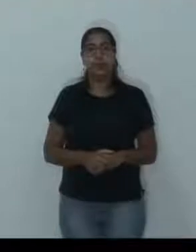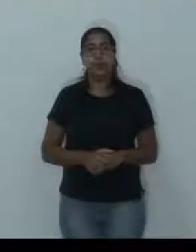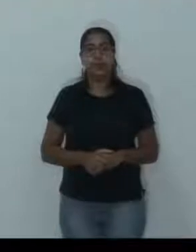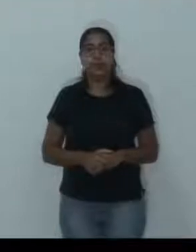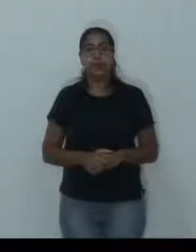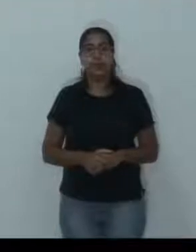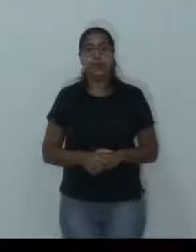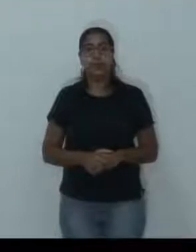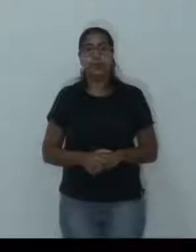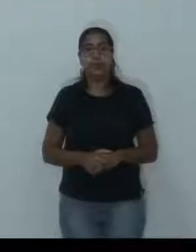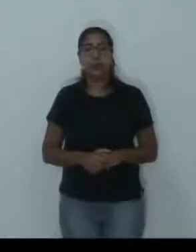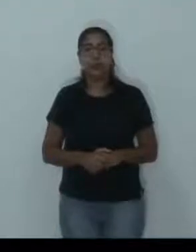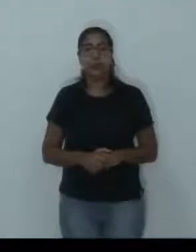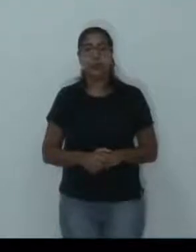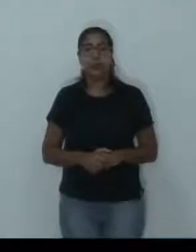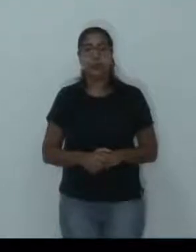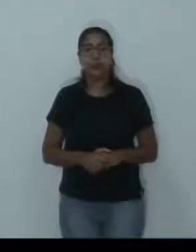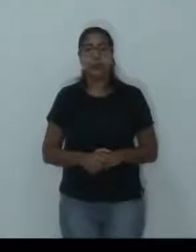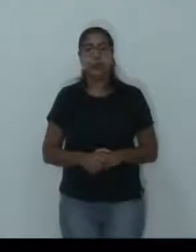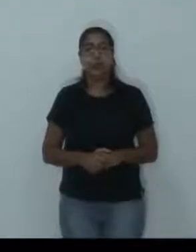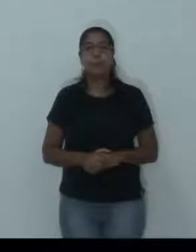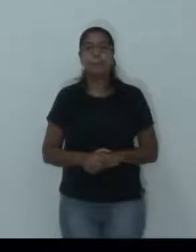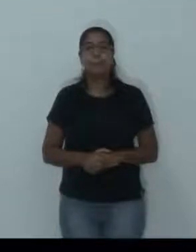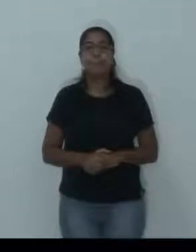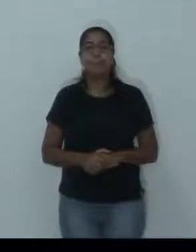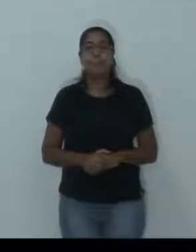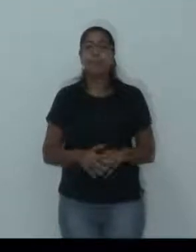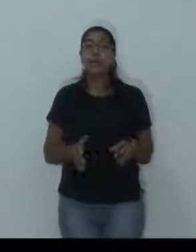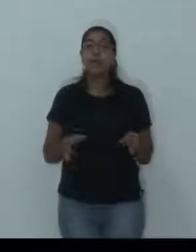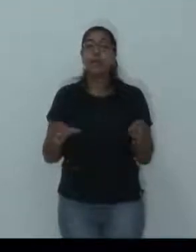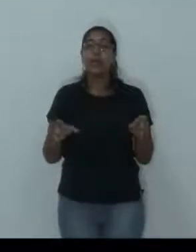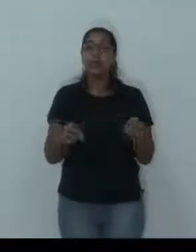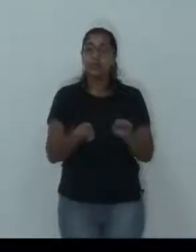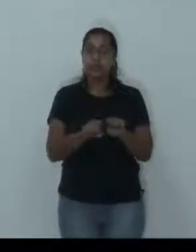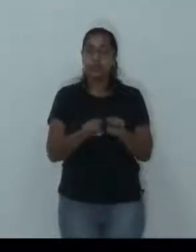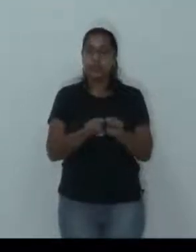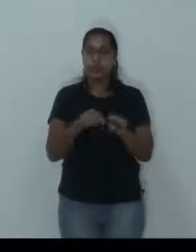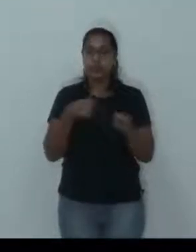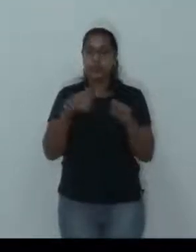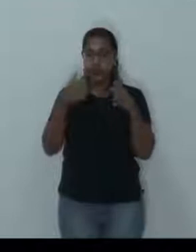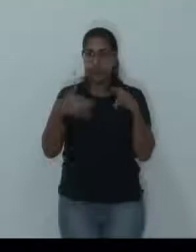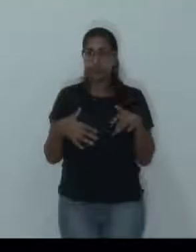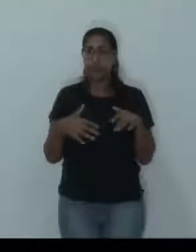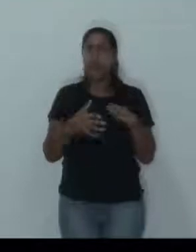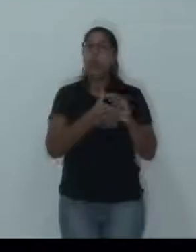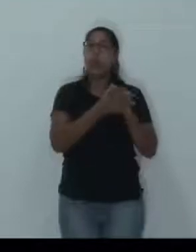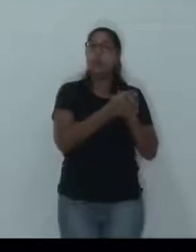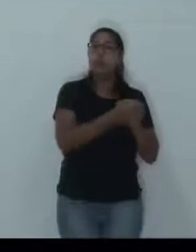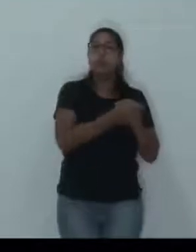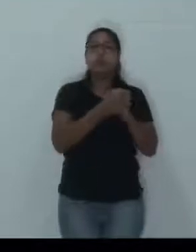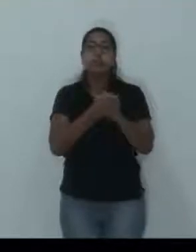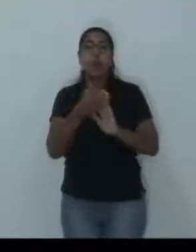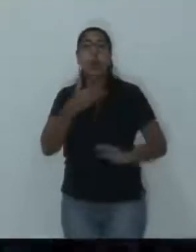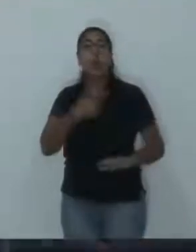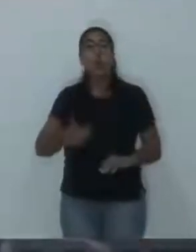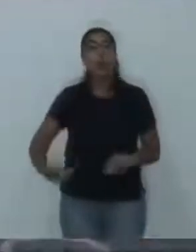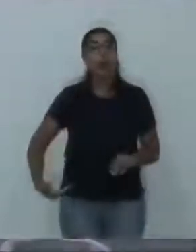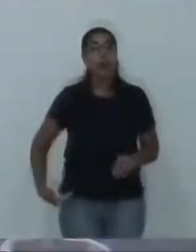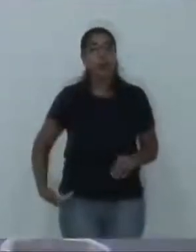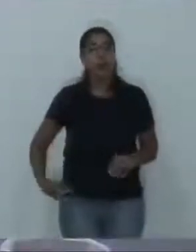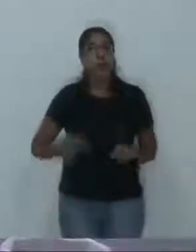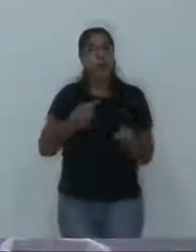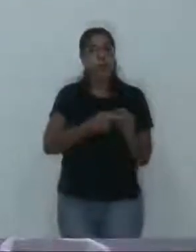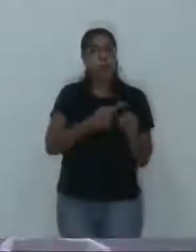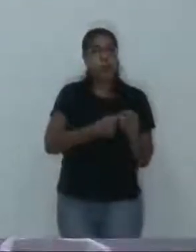mesmo segmento, eu queria cumprimentar o governo municipal, o